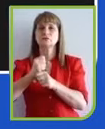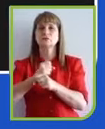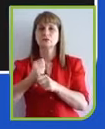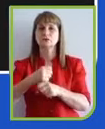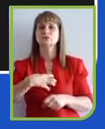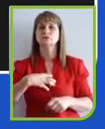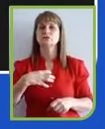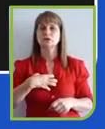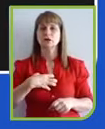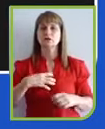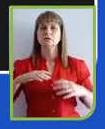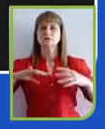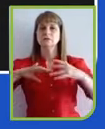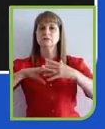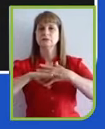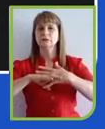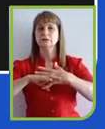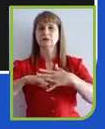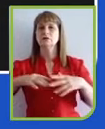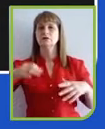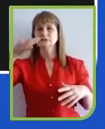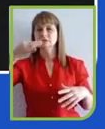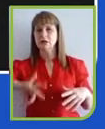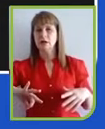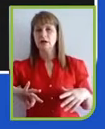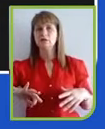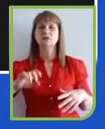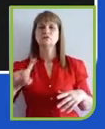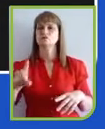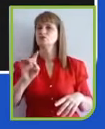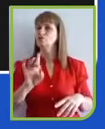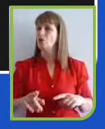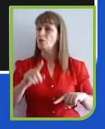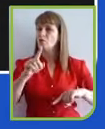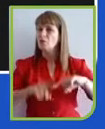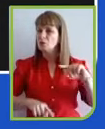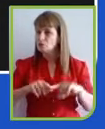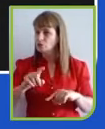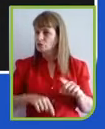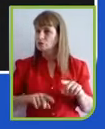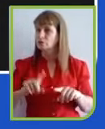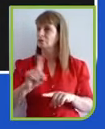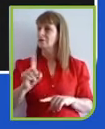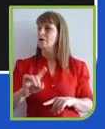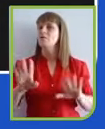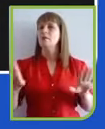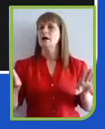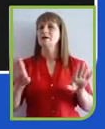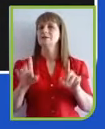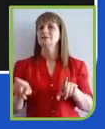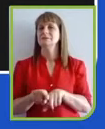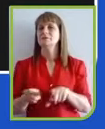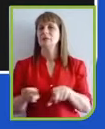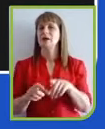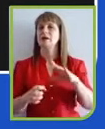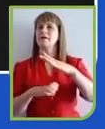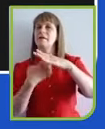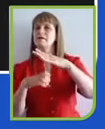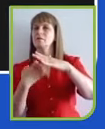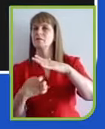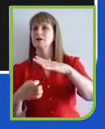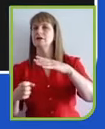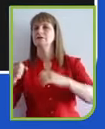olhando para o produto não apenas pelo produto, mas pela empresa que o fabrica e a sua relação com as questões de meio